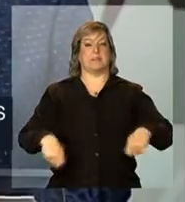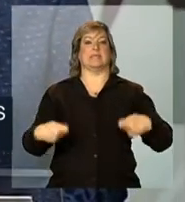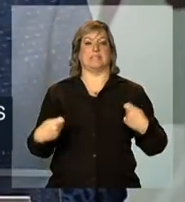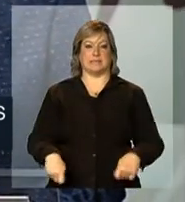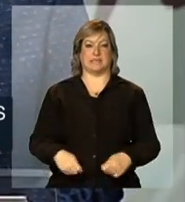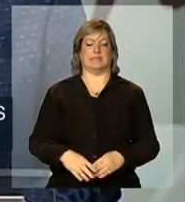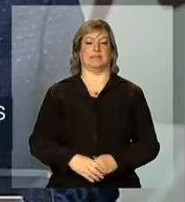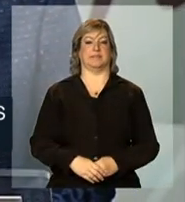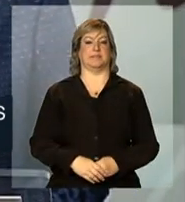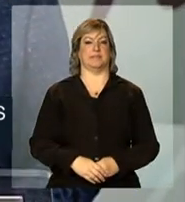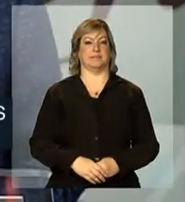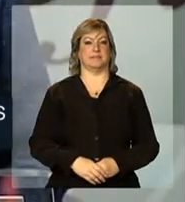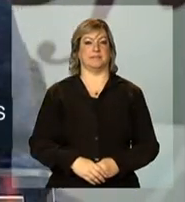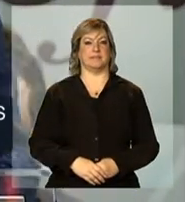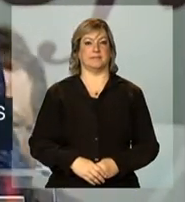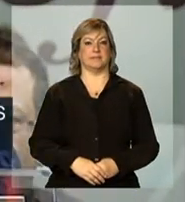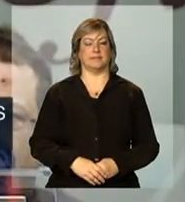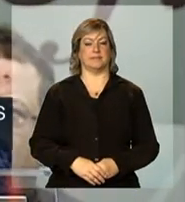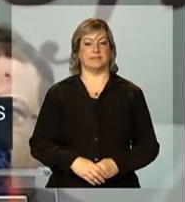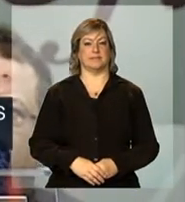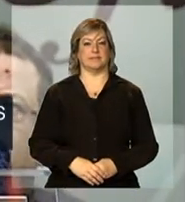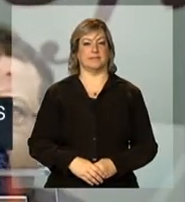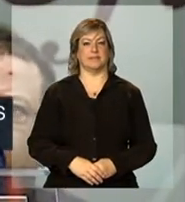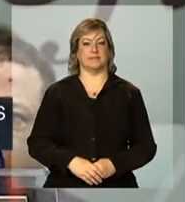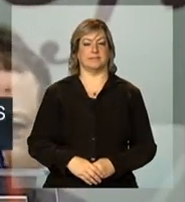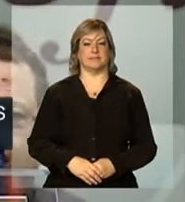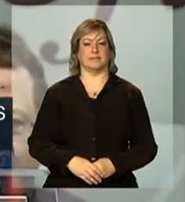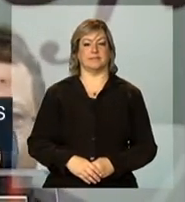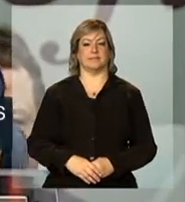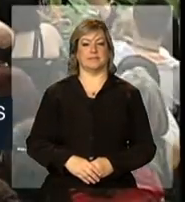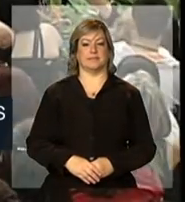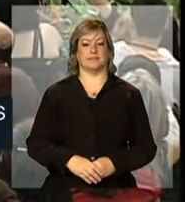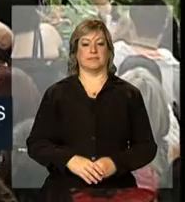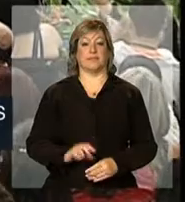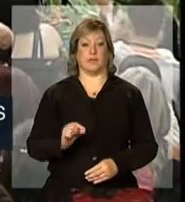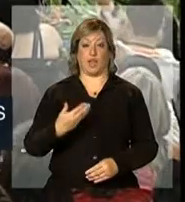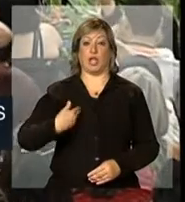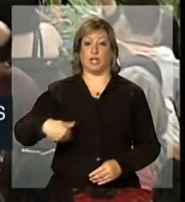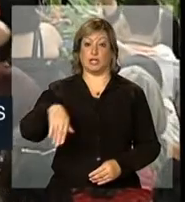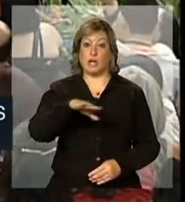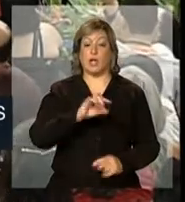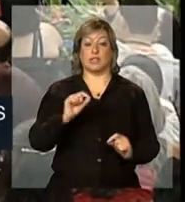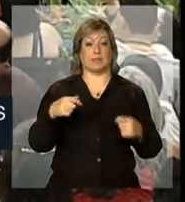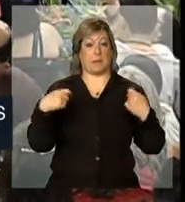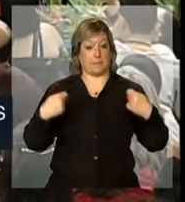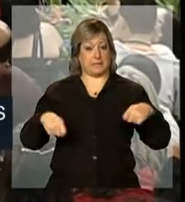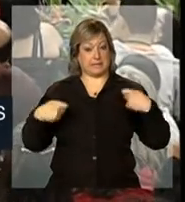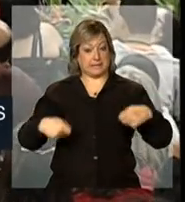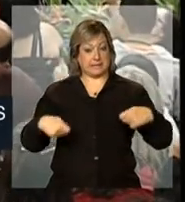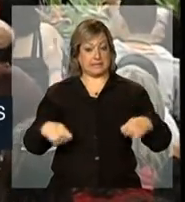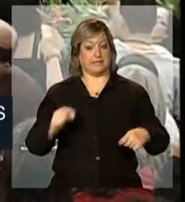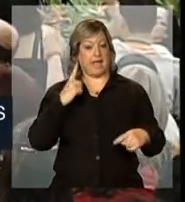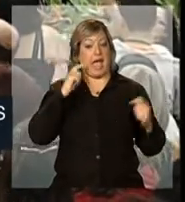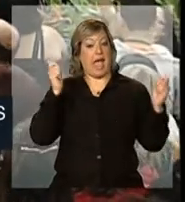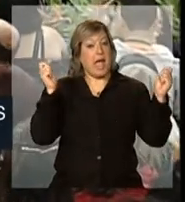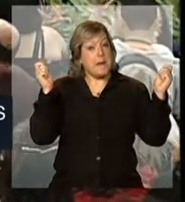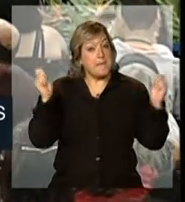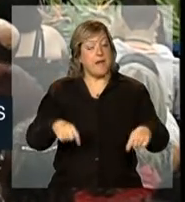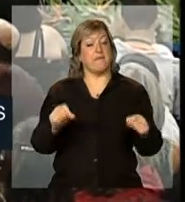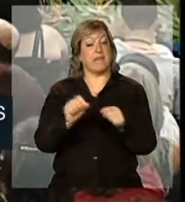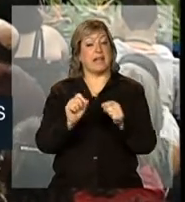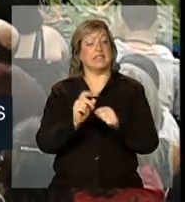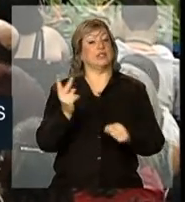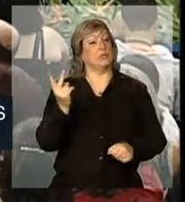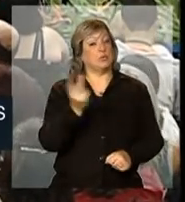tem de ser capaz de fazer as